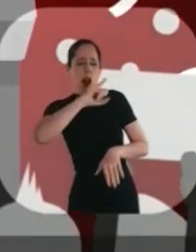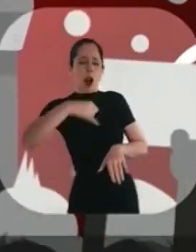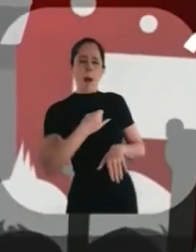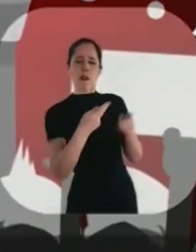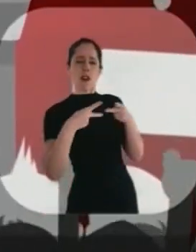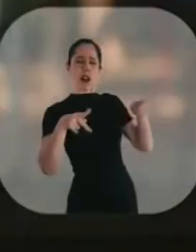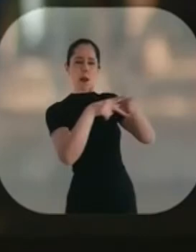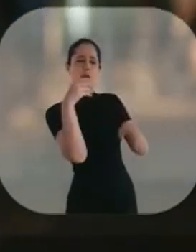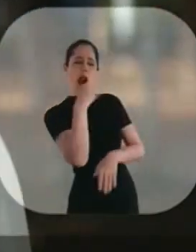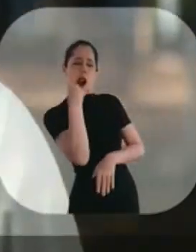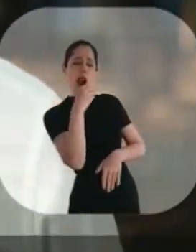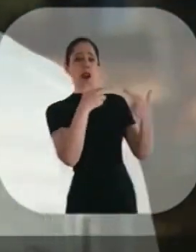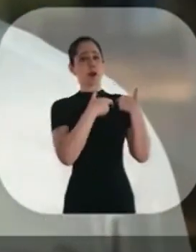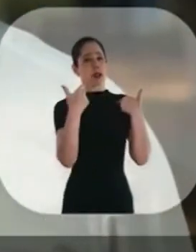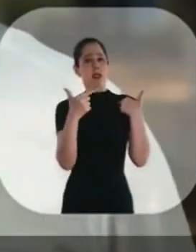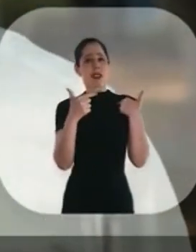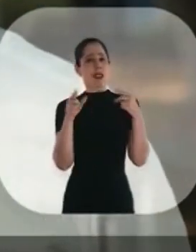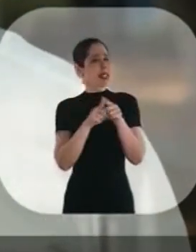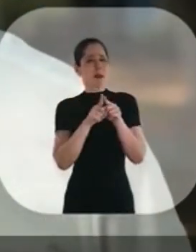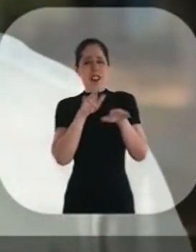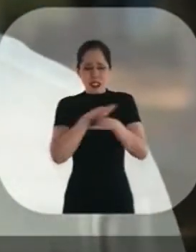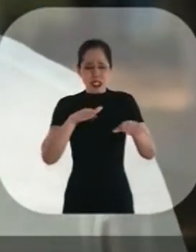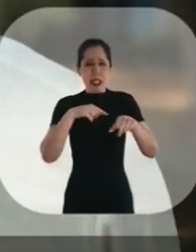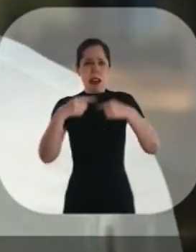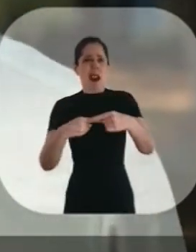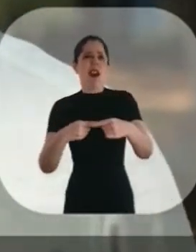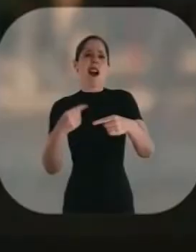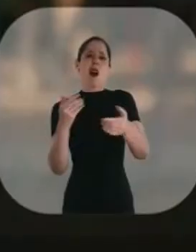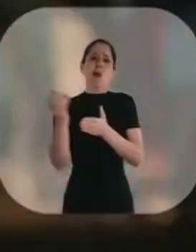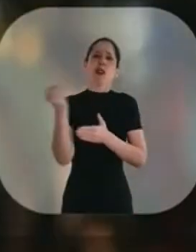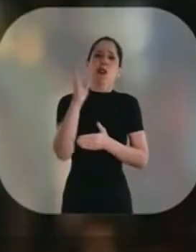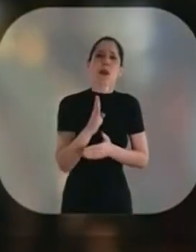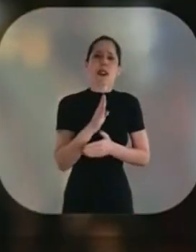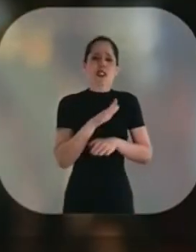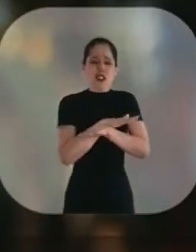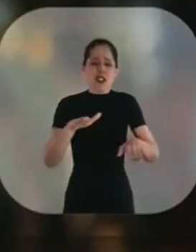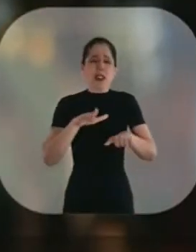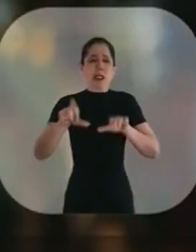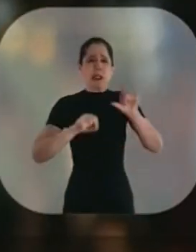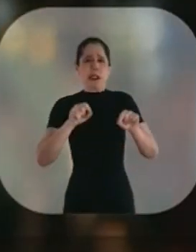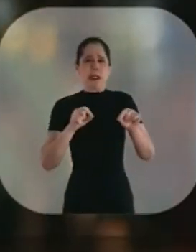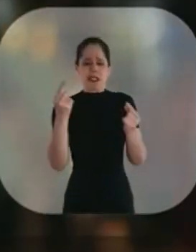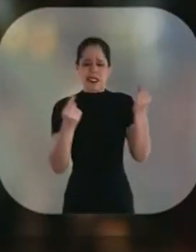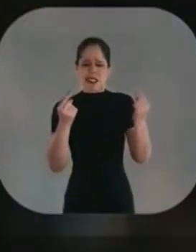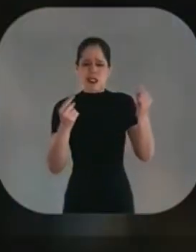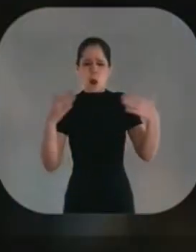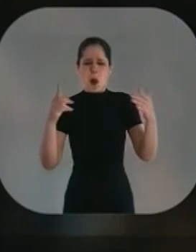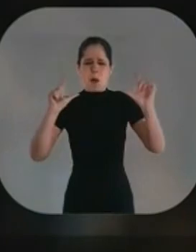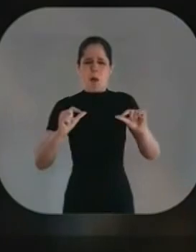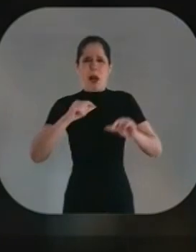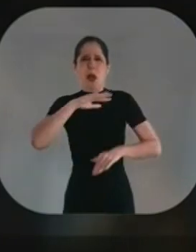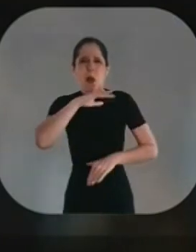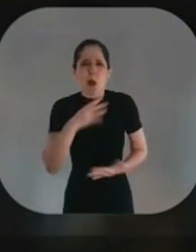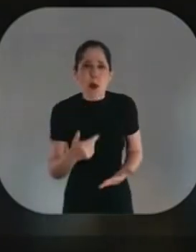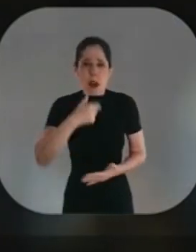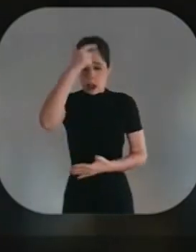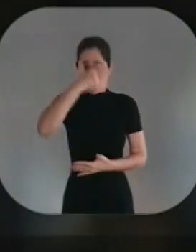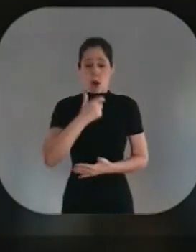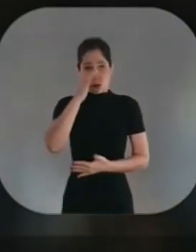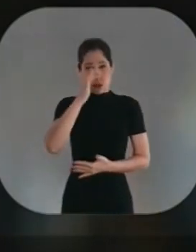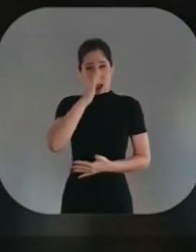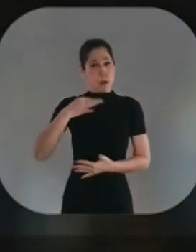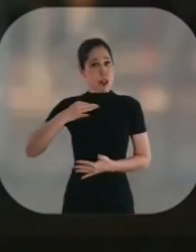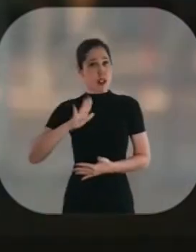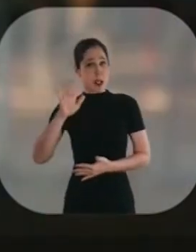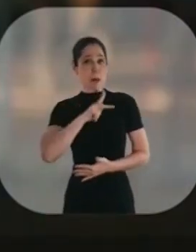irresponsável. Chega de adiar o começo de um novo Brasil. Chega de escolher o menos pior. Eu sou o Felipe Dávila, candidato